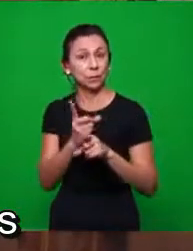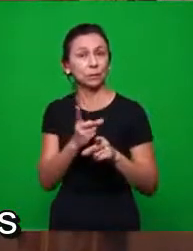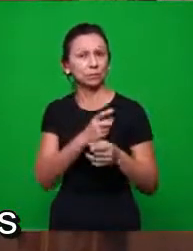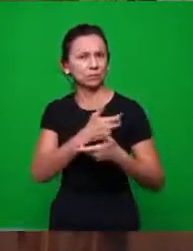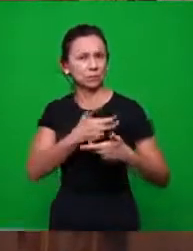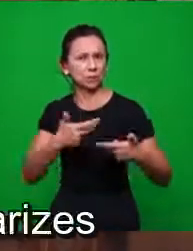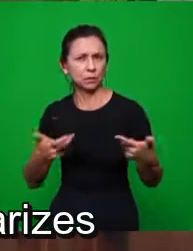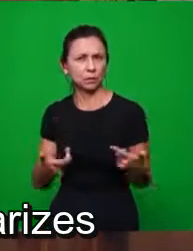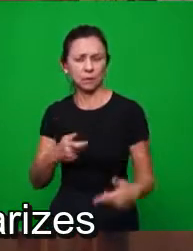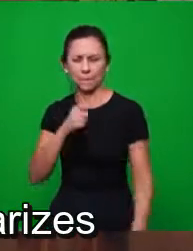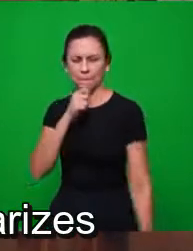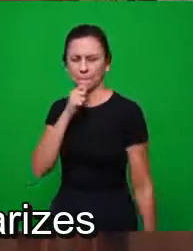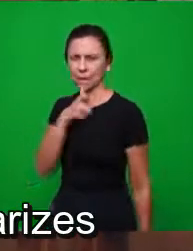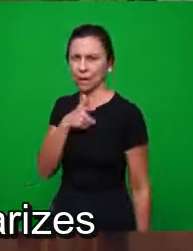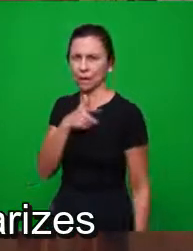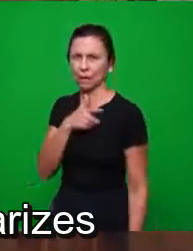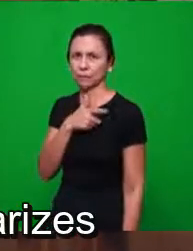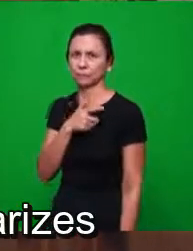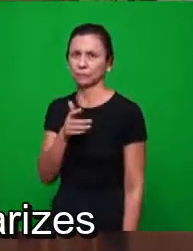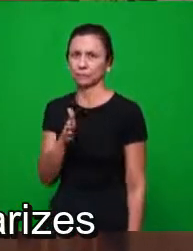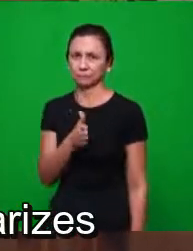A blasfêmia era essa. Vamos passar?